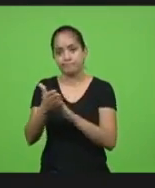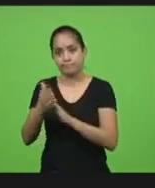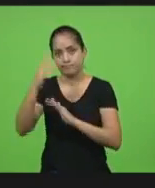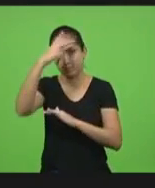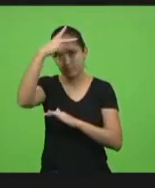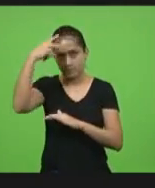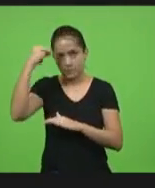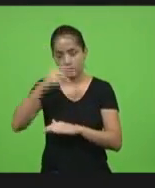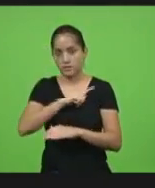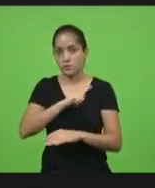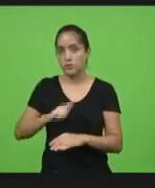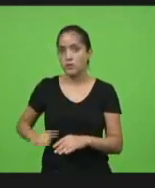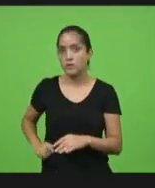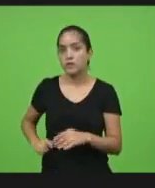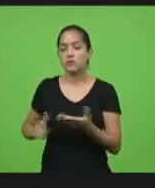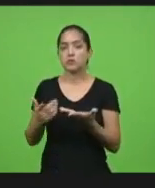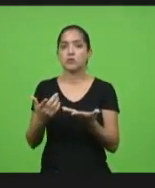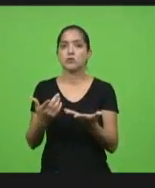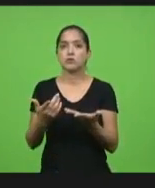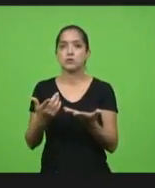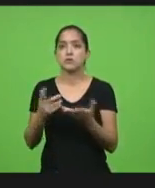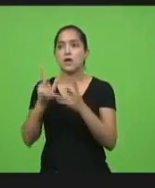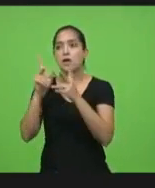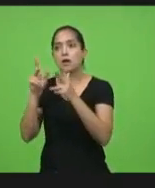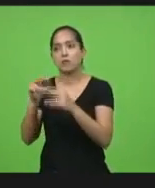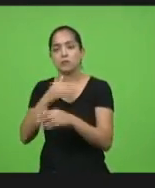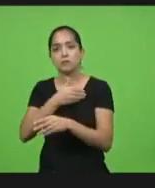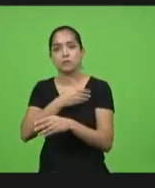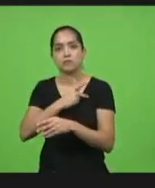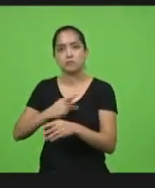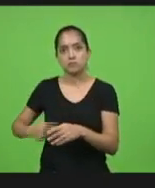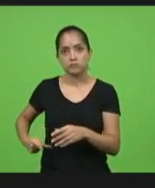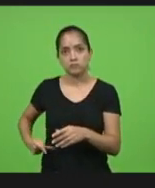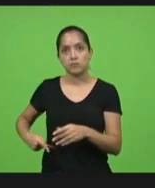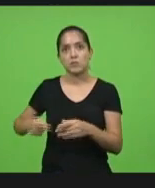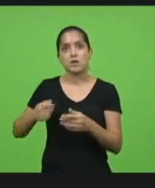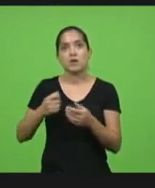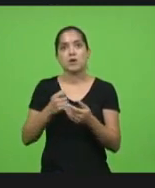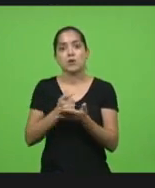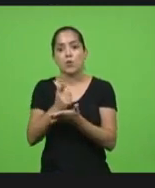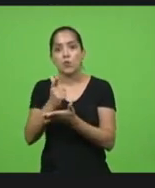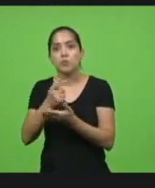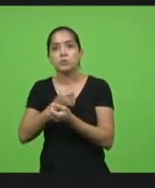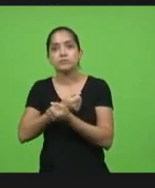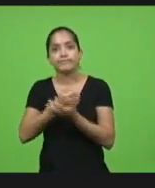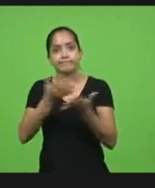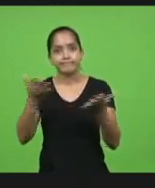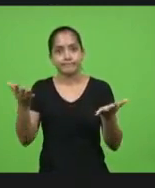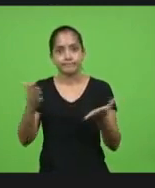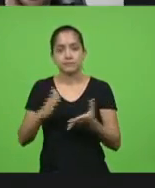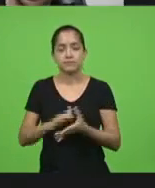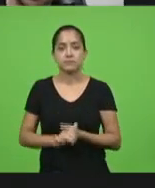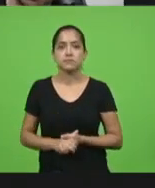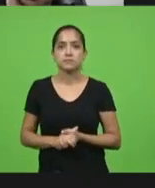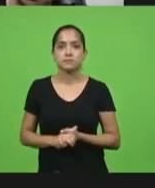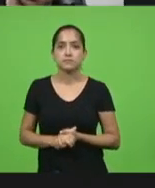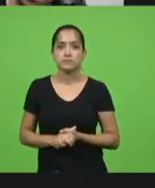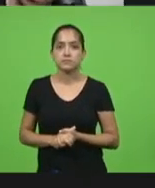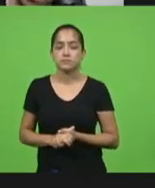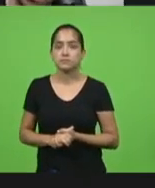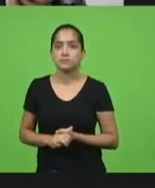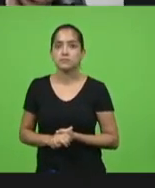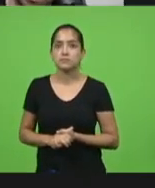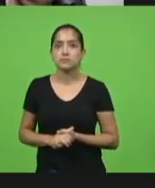parabéns façam como presidente comprem e distribuam a vacina muito obrigado obrigado